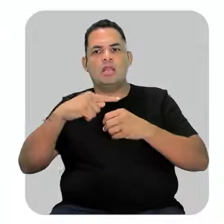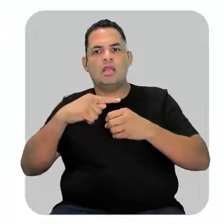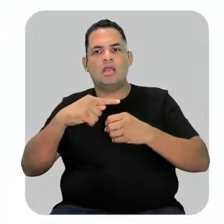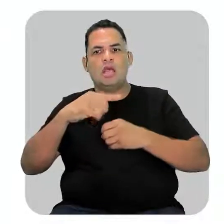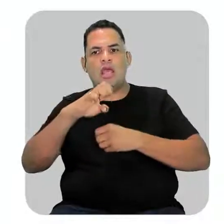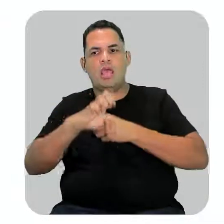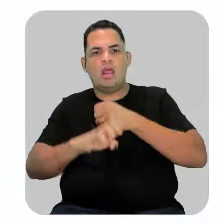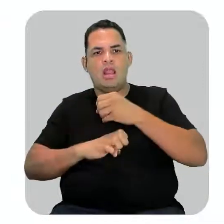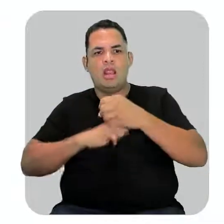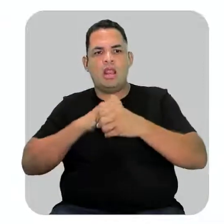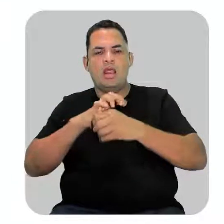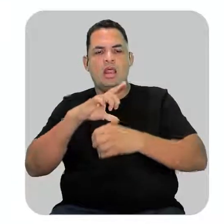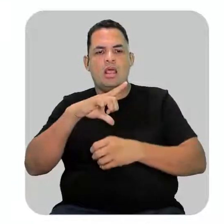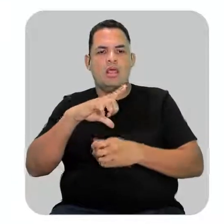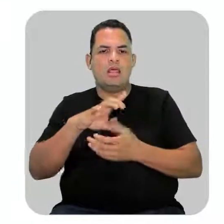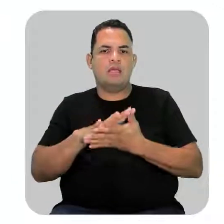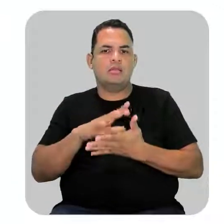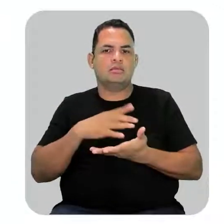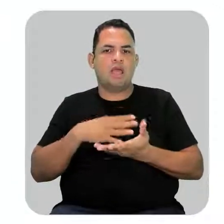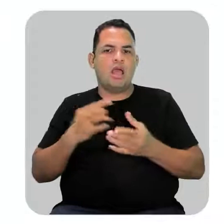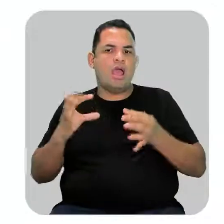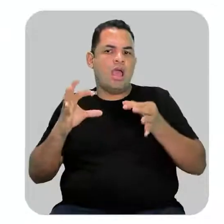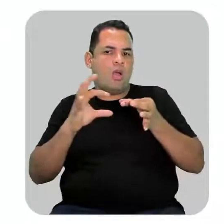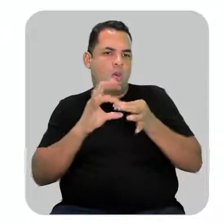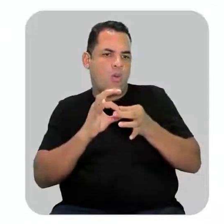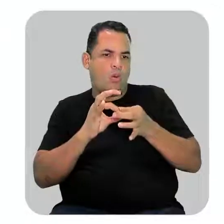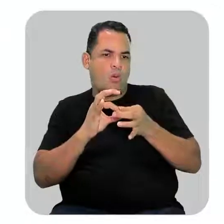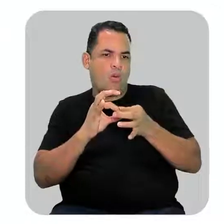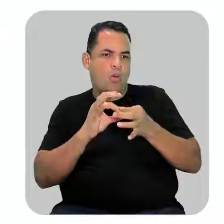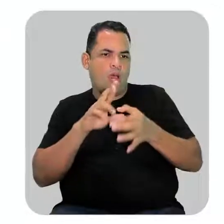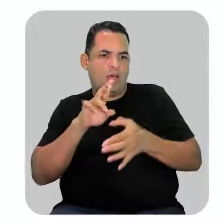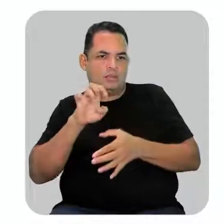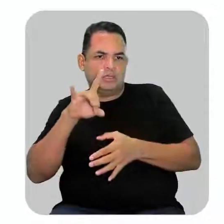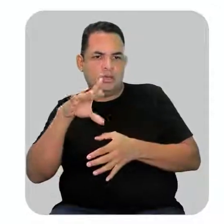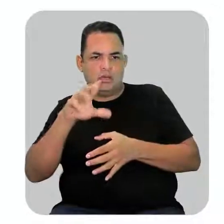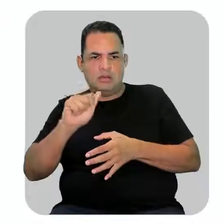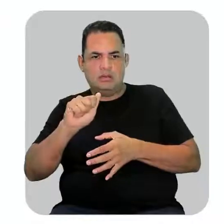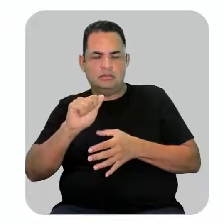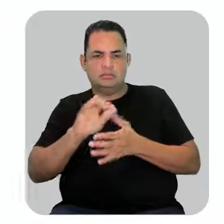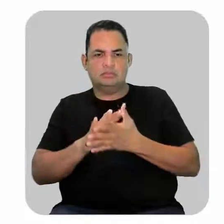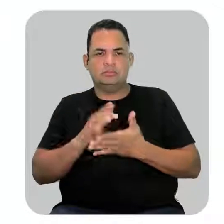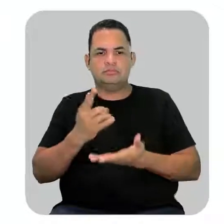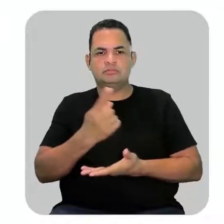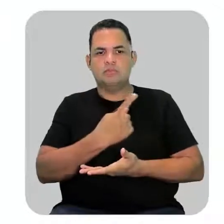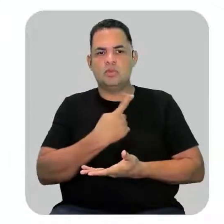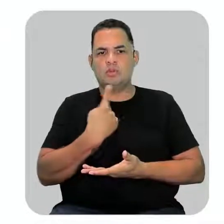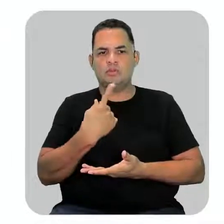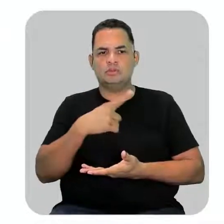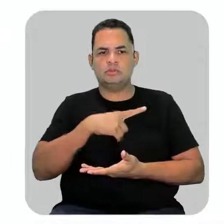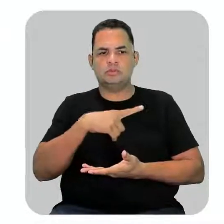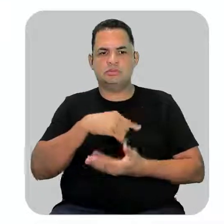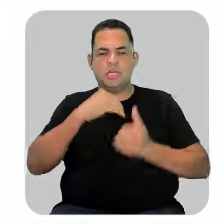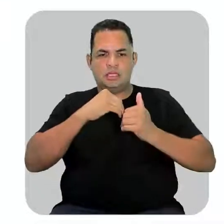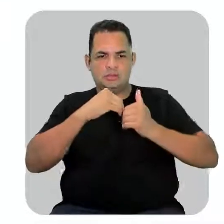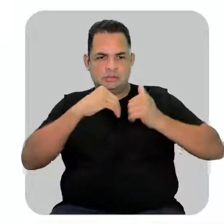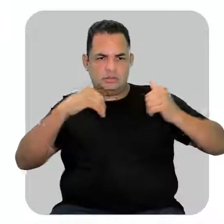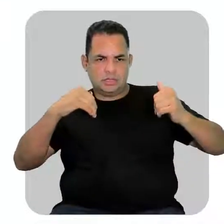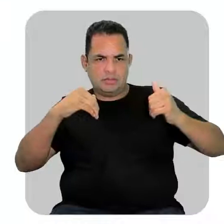constituía a união formando-se radical. Então, vamos ter a cisão